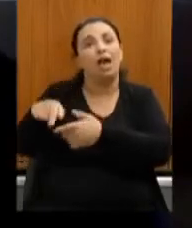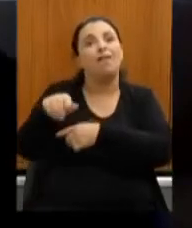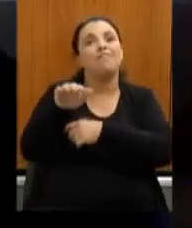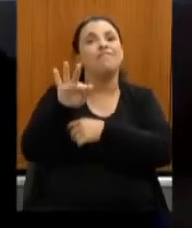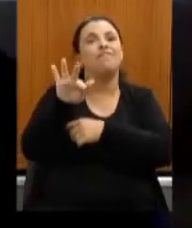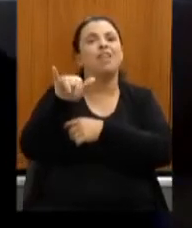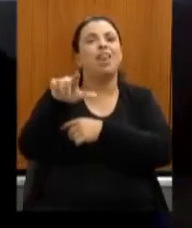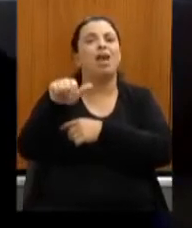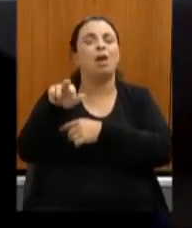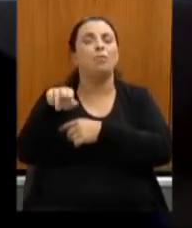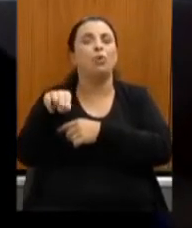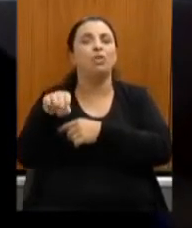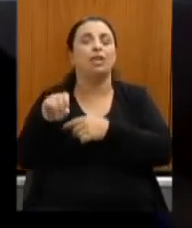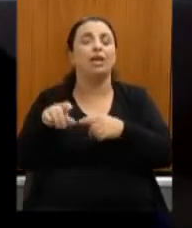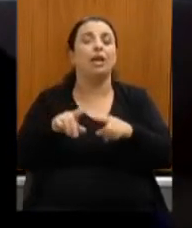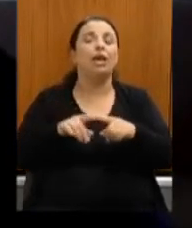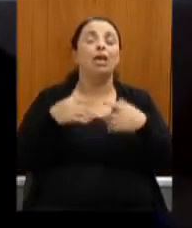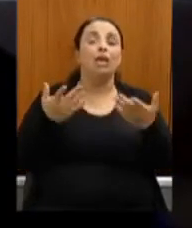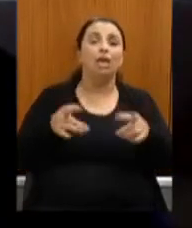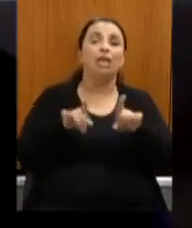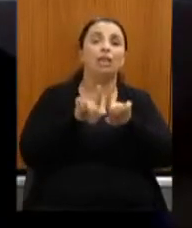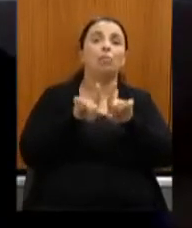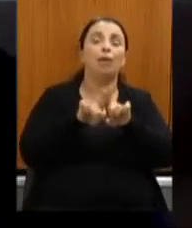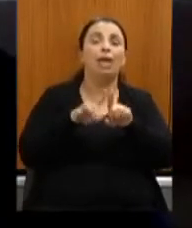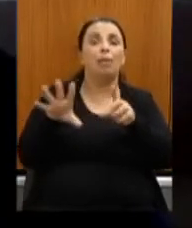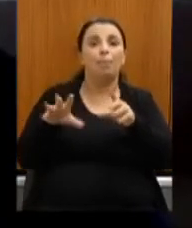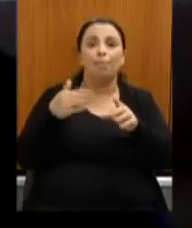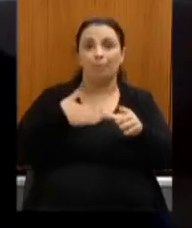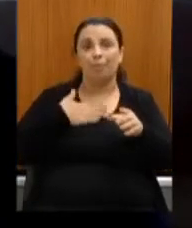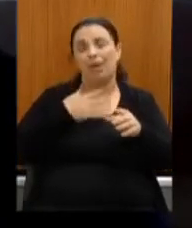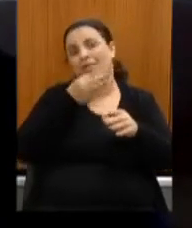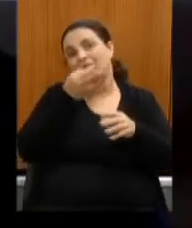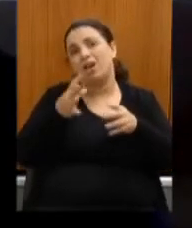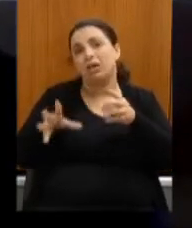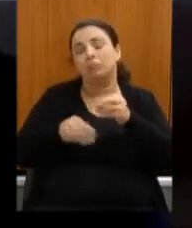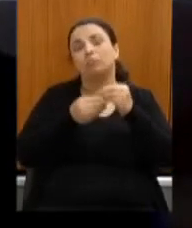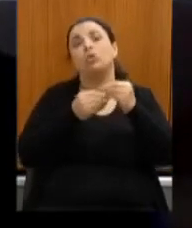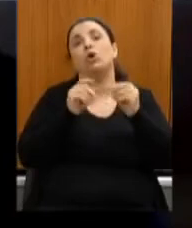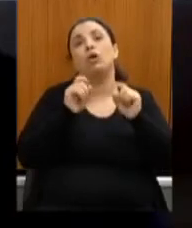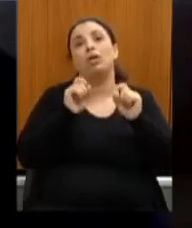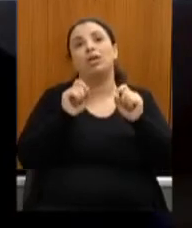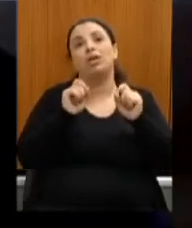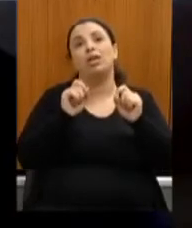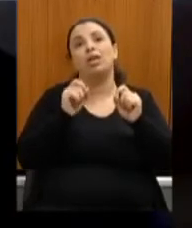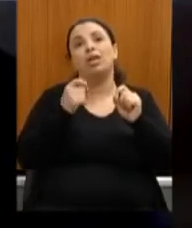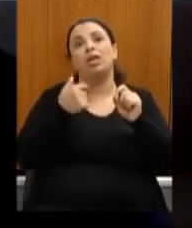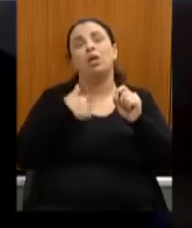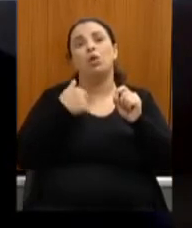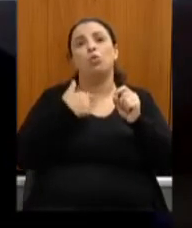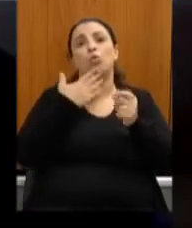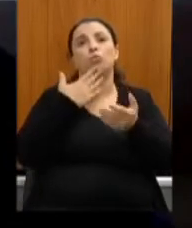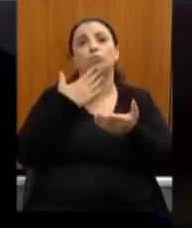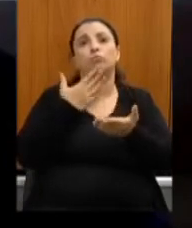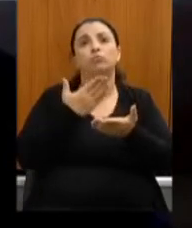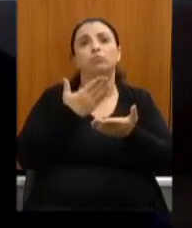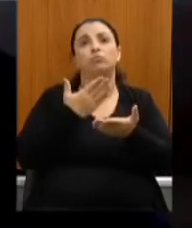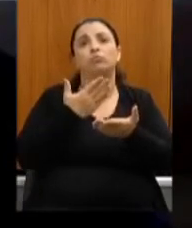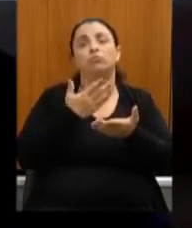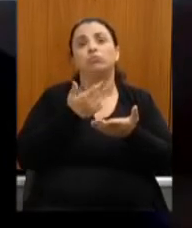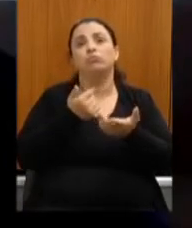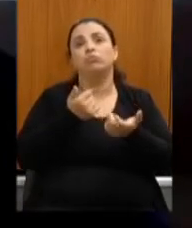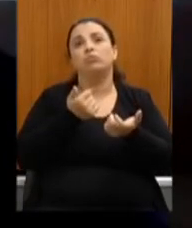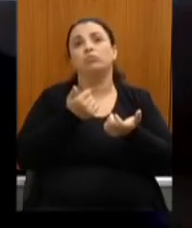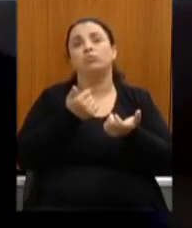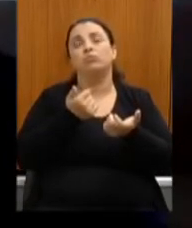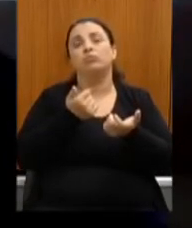intervenção aqui eu me associo demais do Dr. Jean sobre maravilha ali de